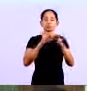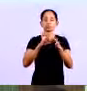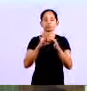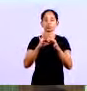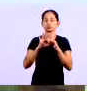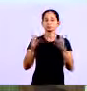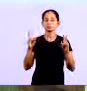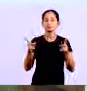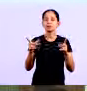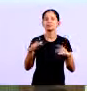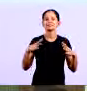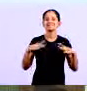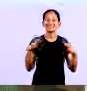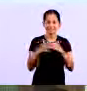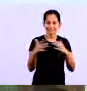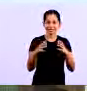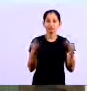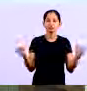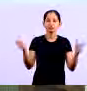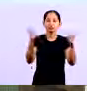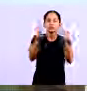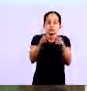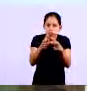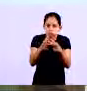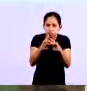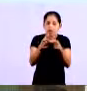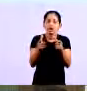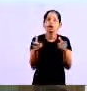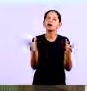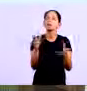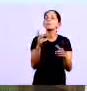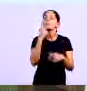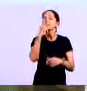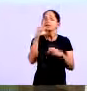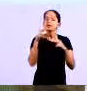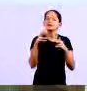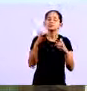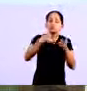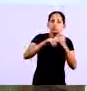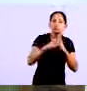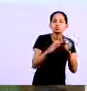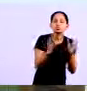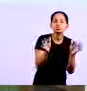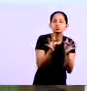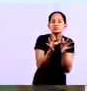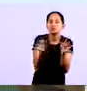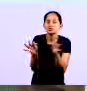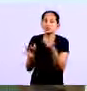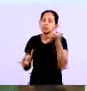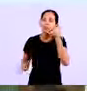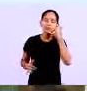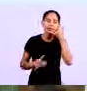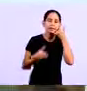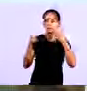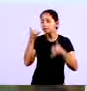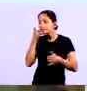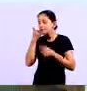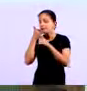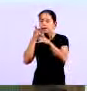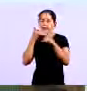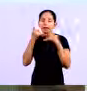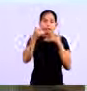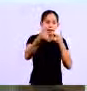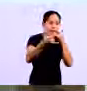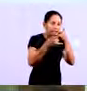numa cidade pequena onde você tem um modelo de comércio às vezes é mais simples você consegue fazer isso por telefone já vendeu quanto você vai